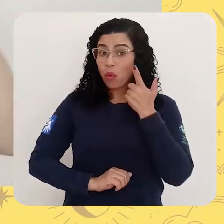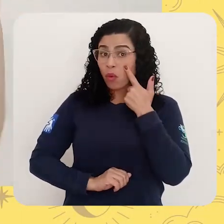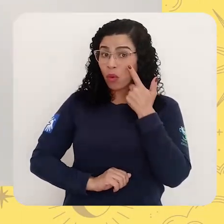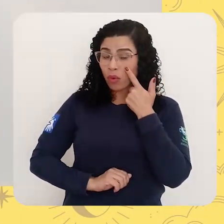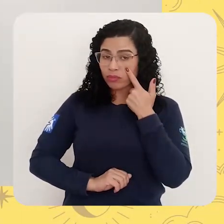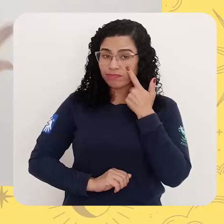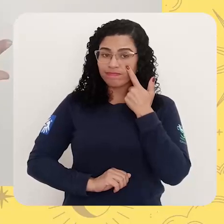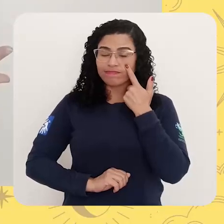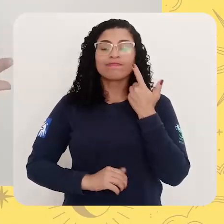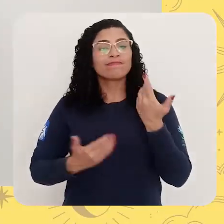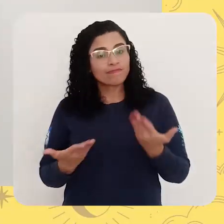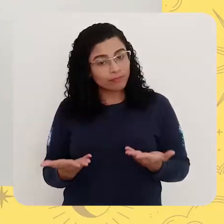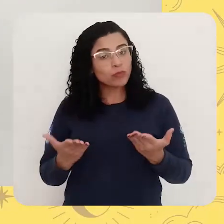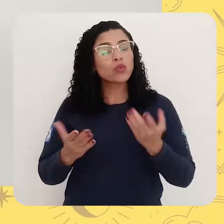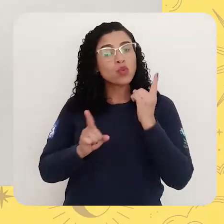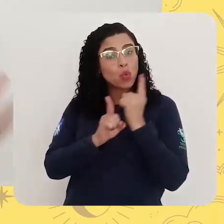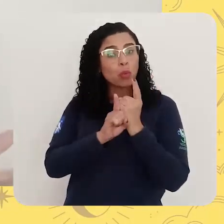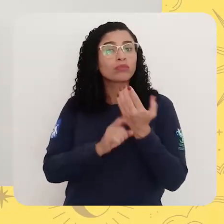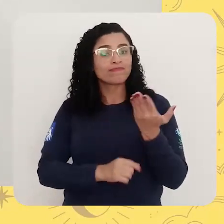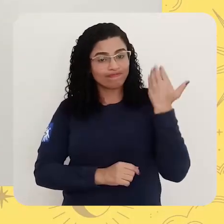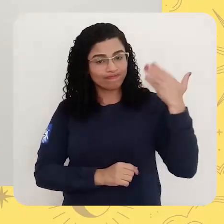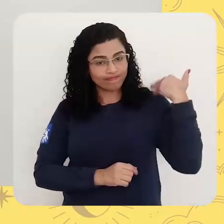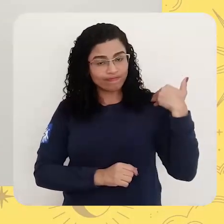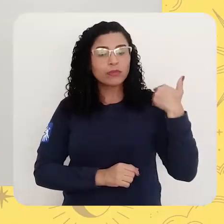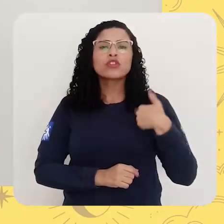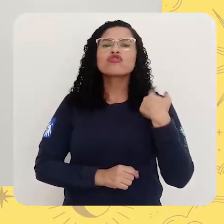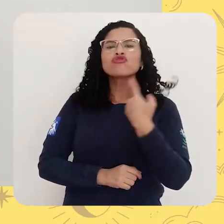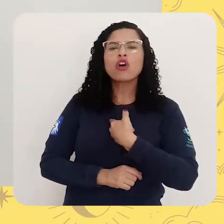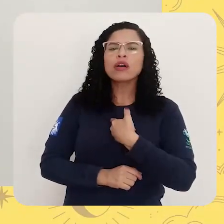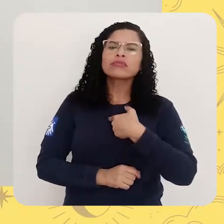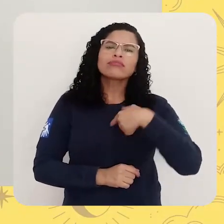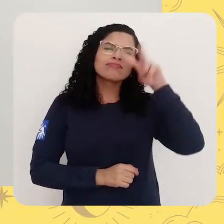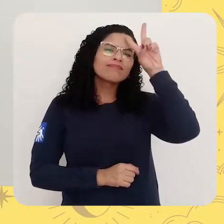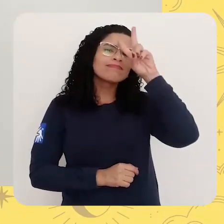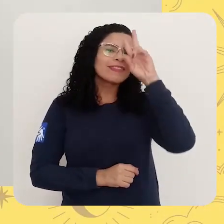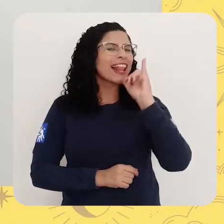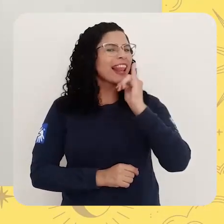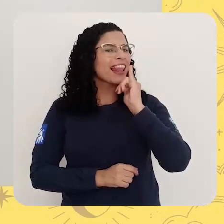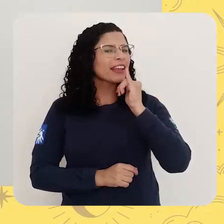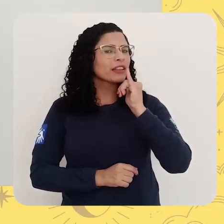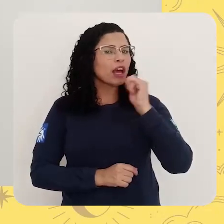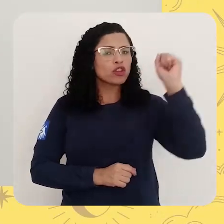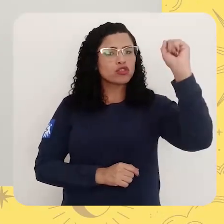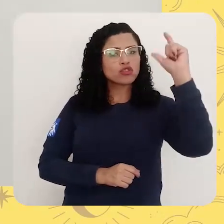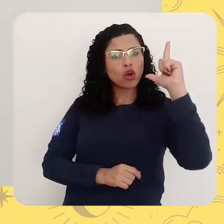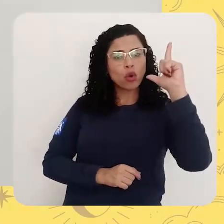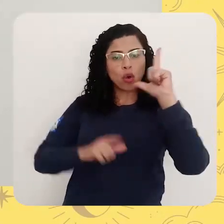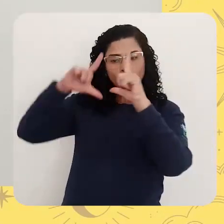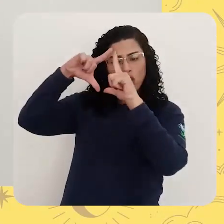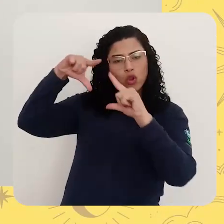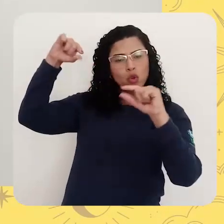Em um dos nossos programas, dos nossos encontros, a gente ouviu a lenda do Sol e da Lua. Alguém aí se lembra? É uma lenda